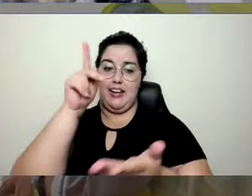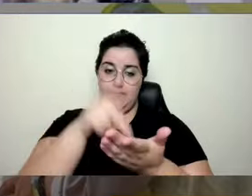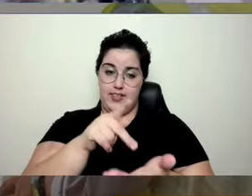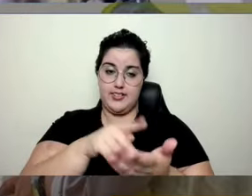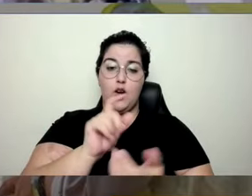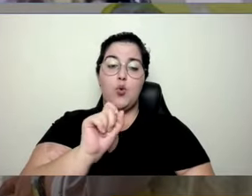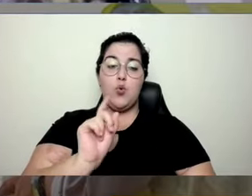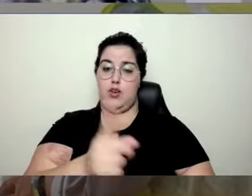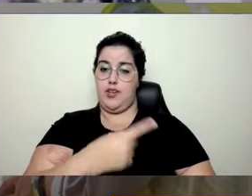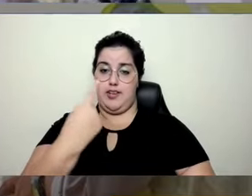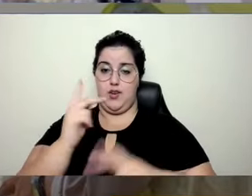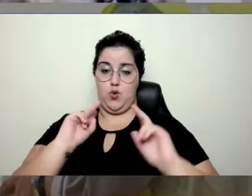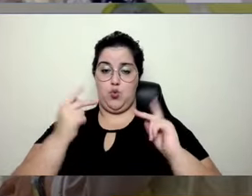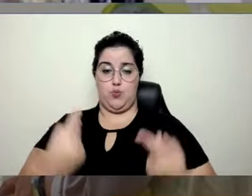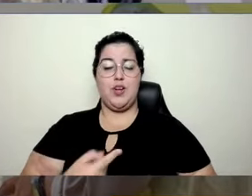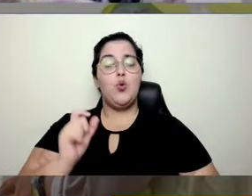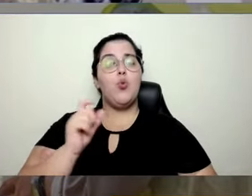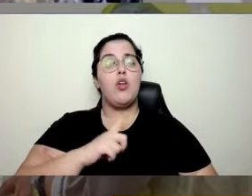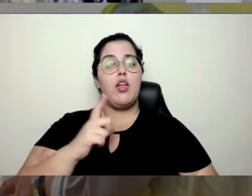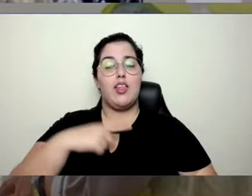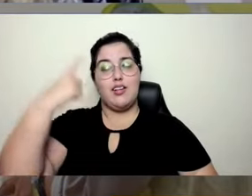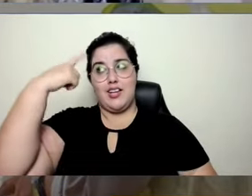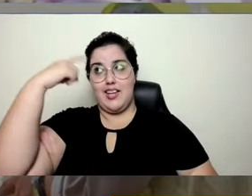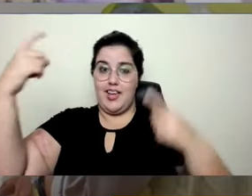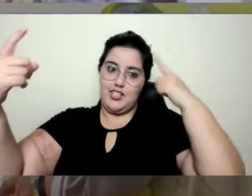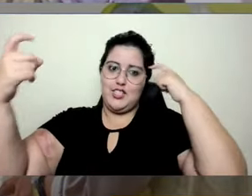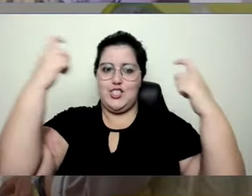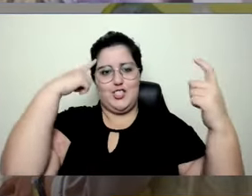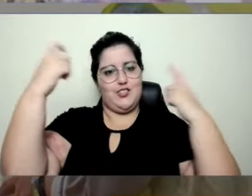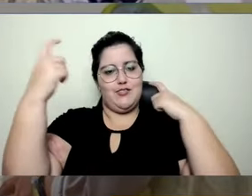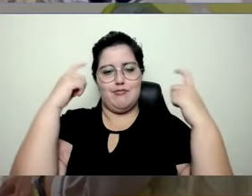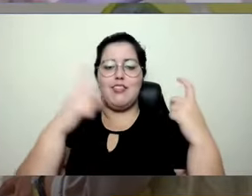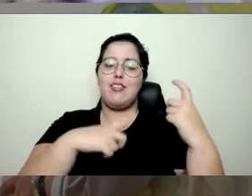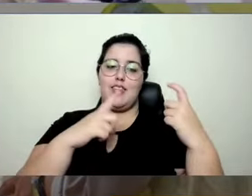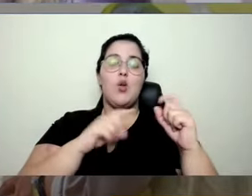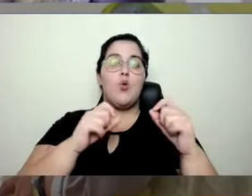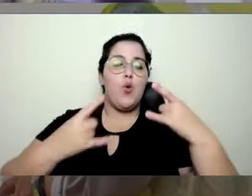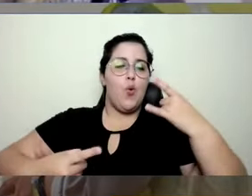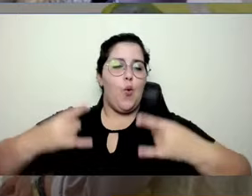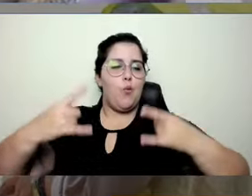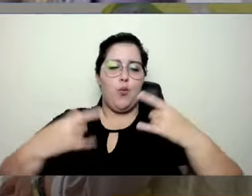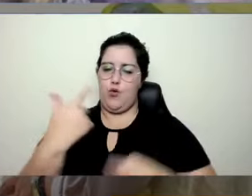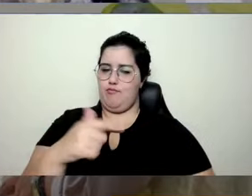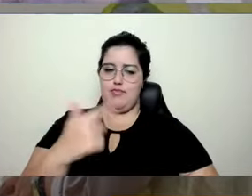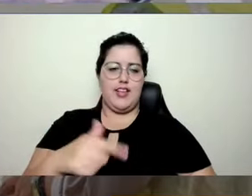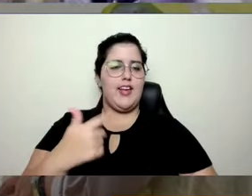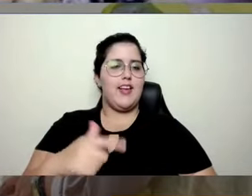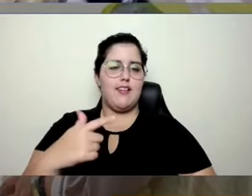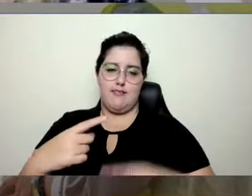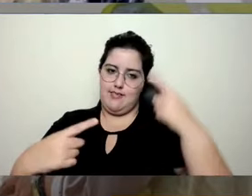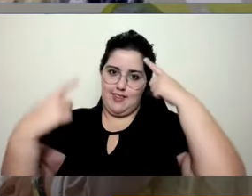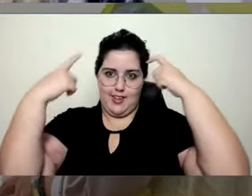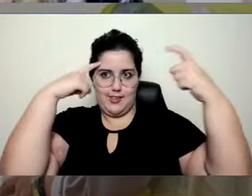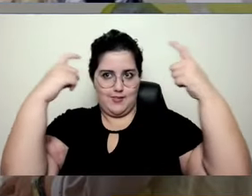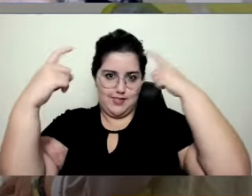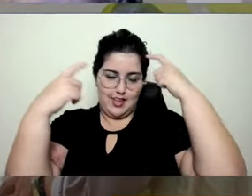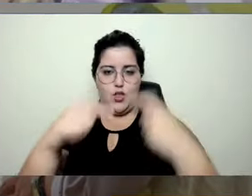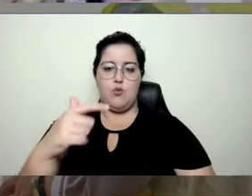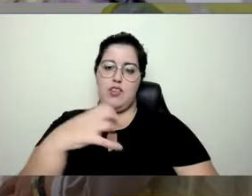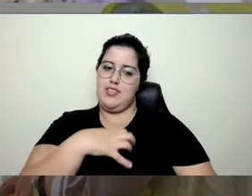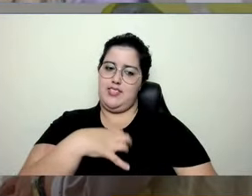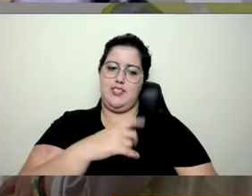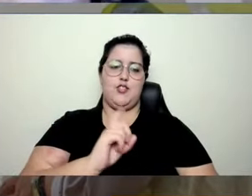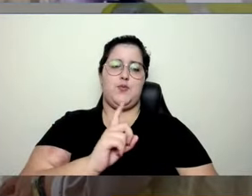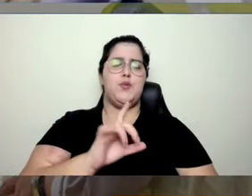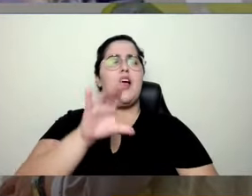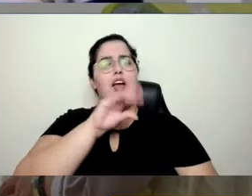tem criatividade, máquinas não têm. A inteligência artificial, ela vai falar algumas coisas, ela vai